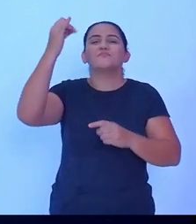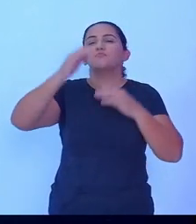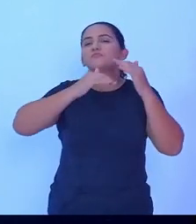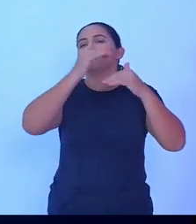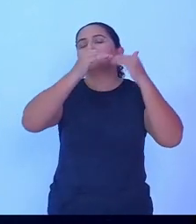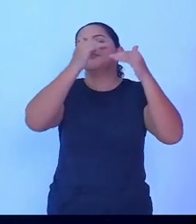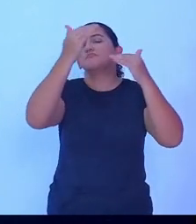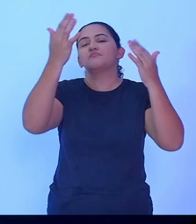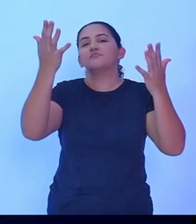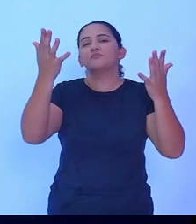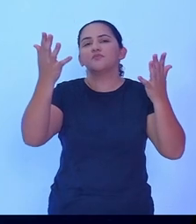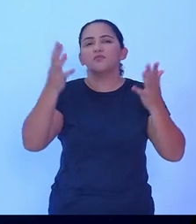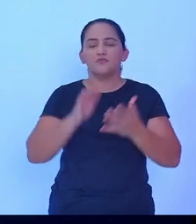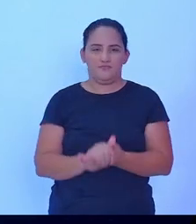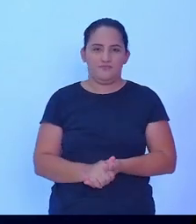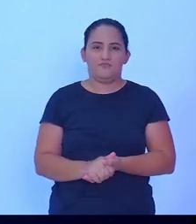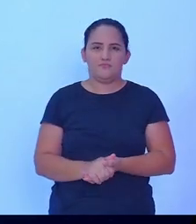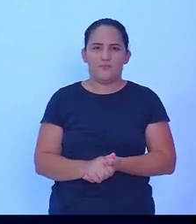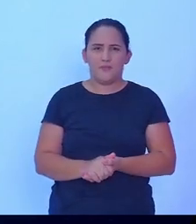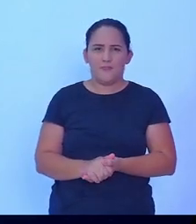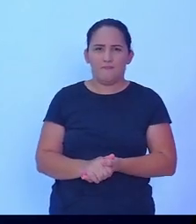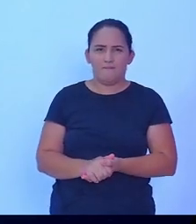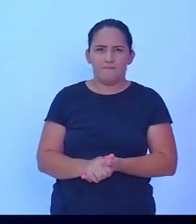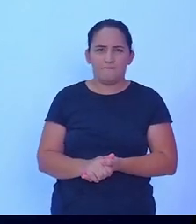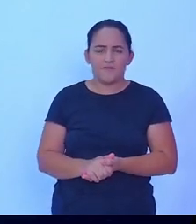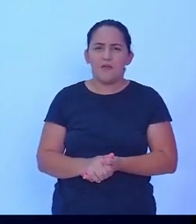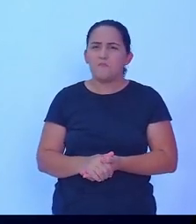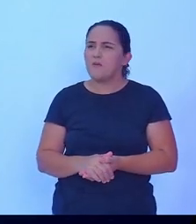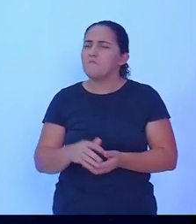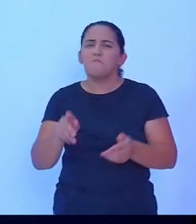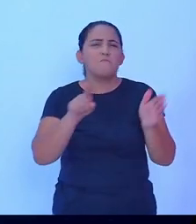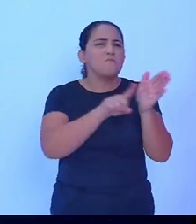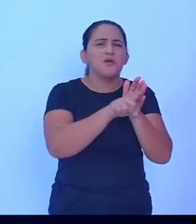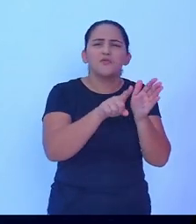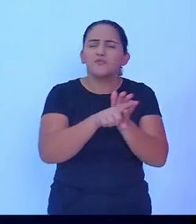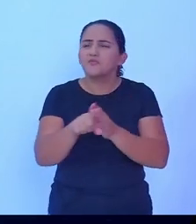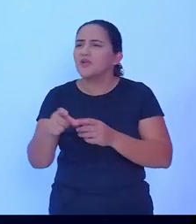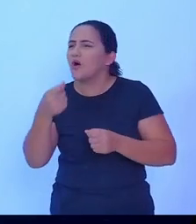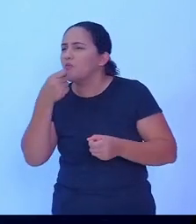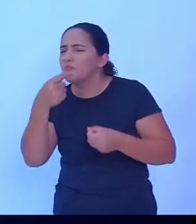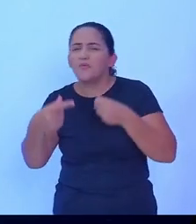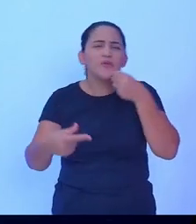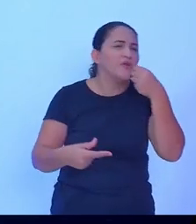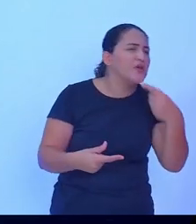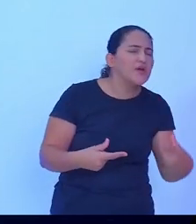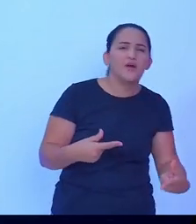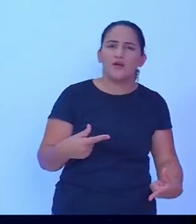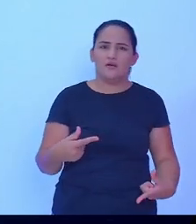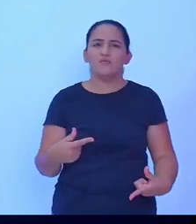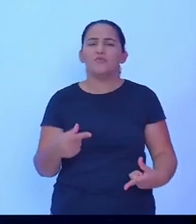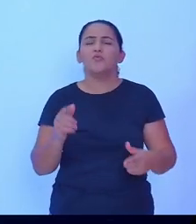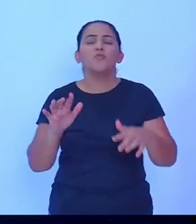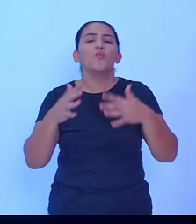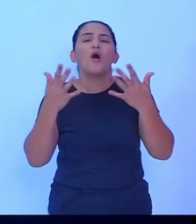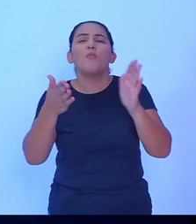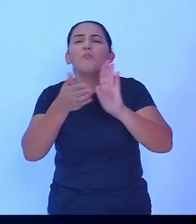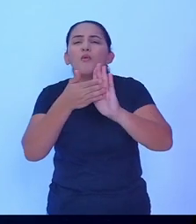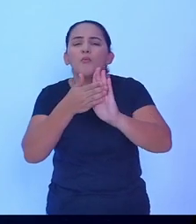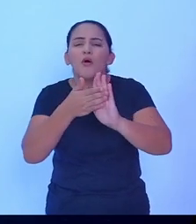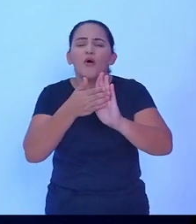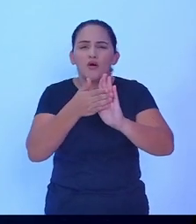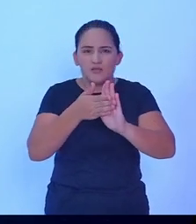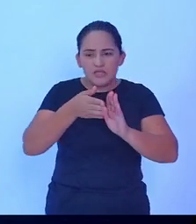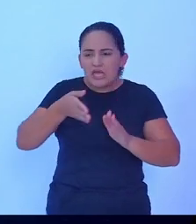majoritário, para exercer essa função. Pedir opiniões, estar conversando com o povo, qual o melhor caminho para a gente distribuir